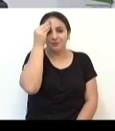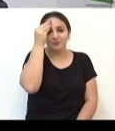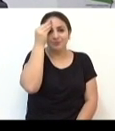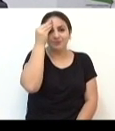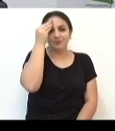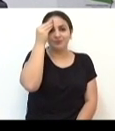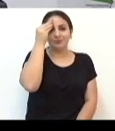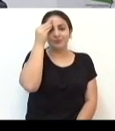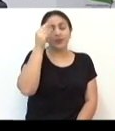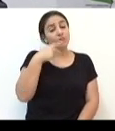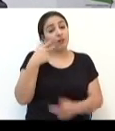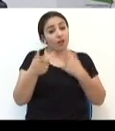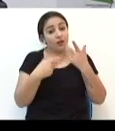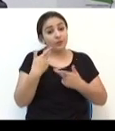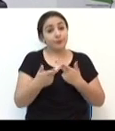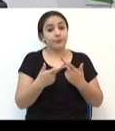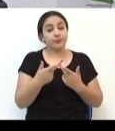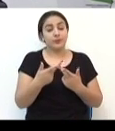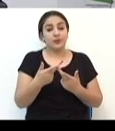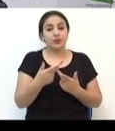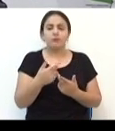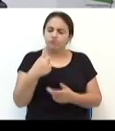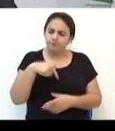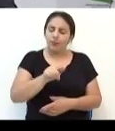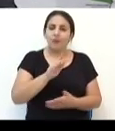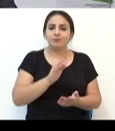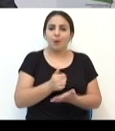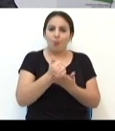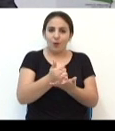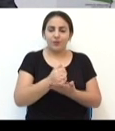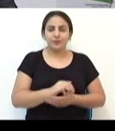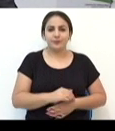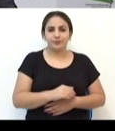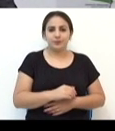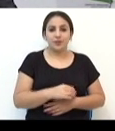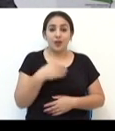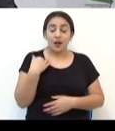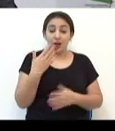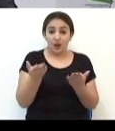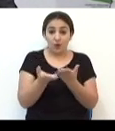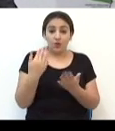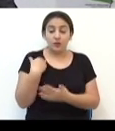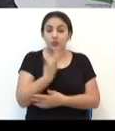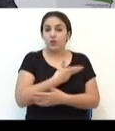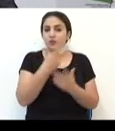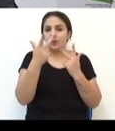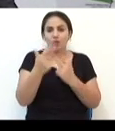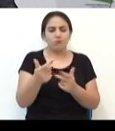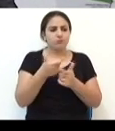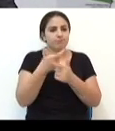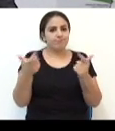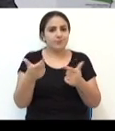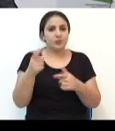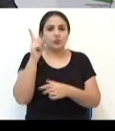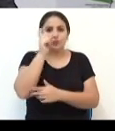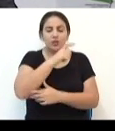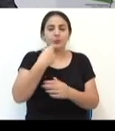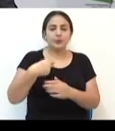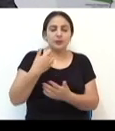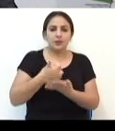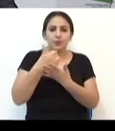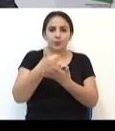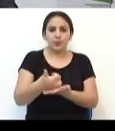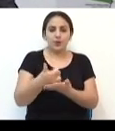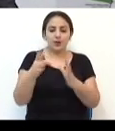e disseram, vai em frente. Agora, nós temos imensas dificuldades, nós precisamos do apoio